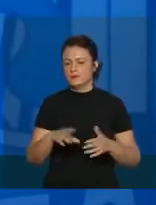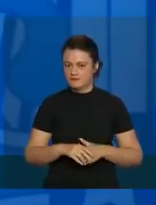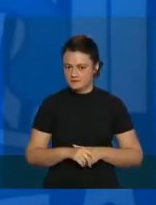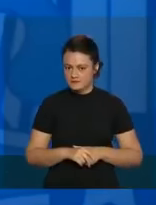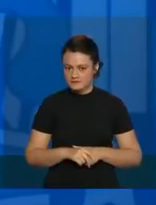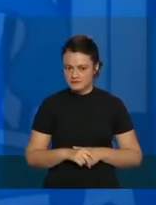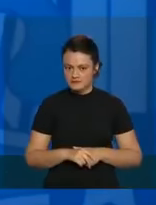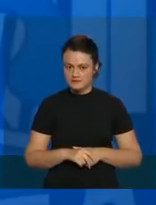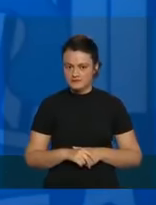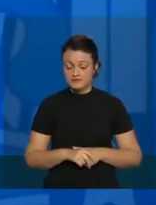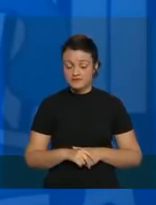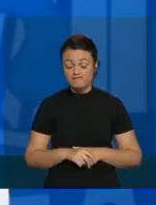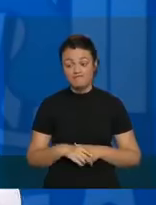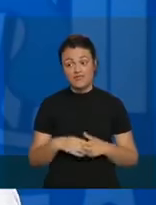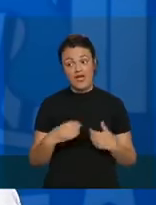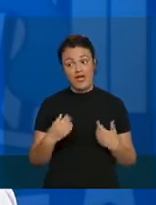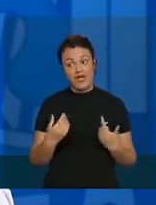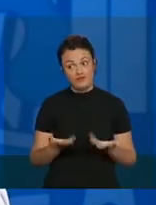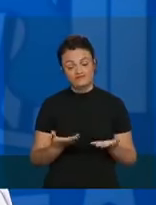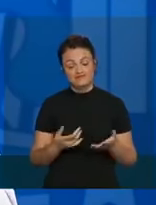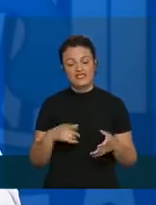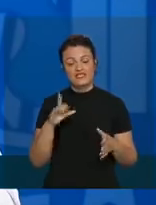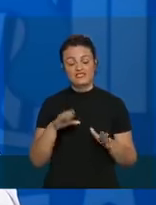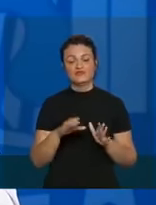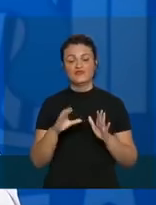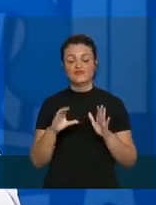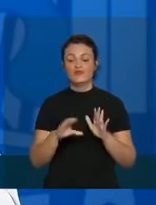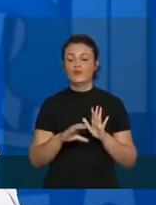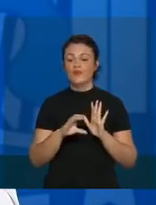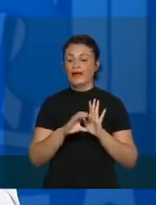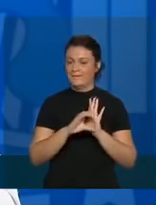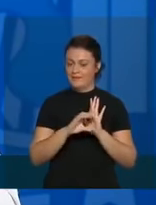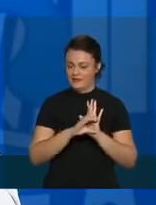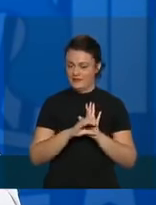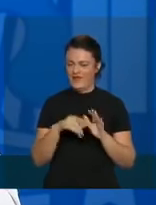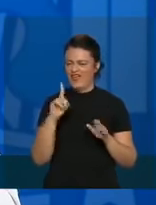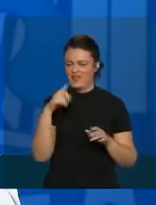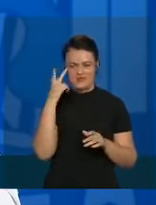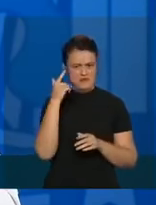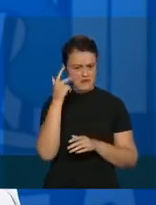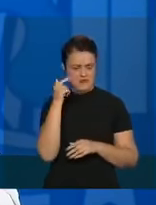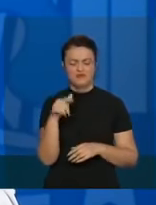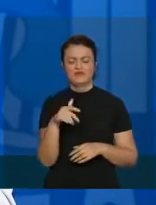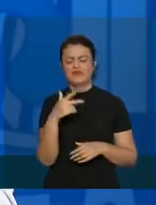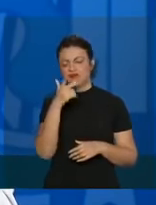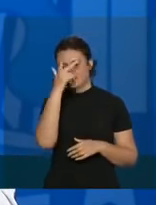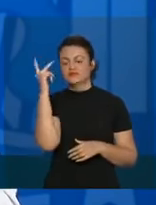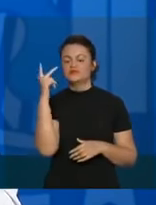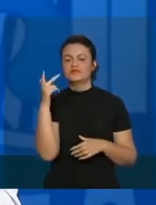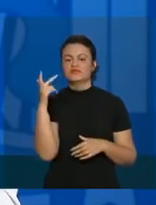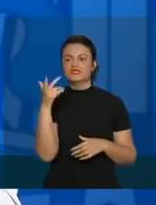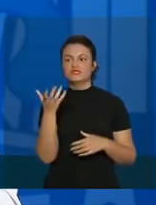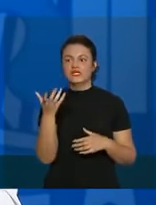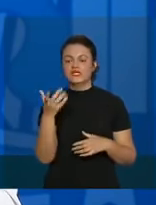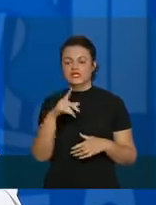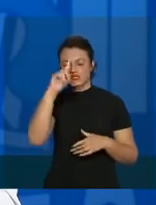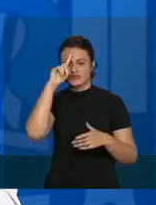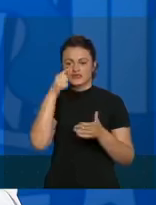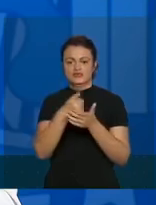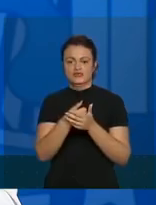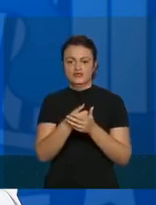Olha, esse foi um capítulo, né? É normal, quando você tem uma situação como essa, que as pessoas queiram se agarrar numa